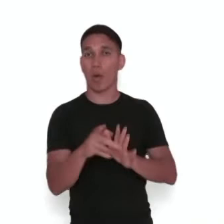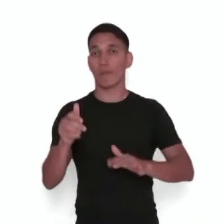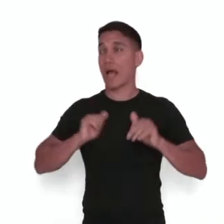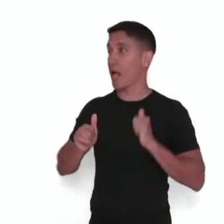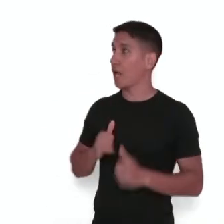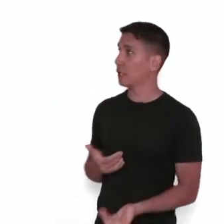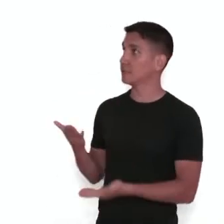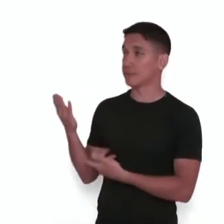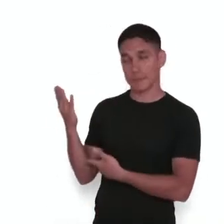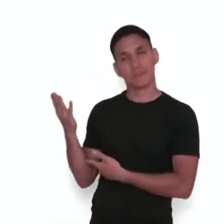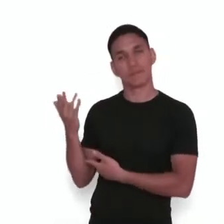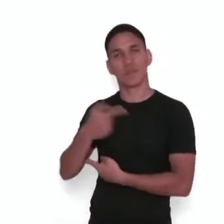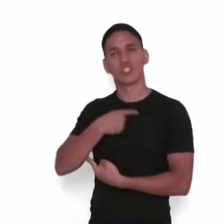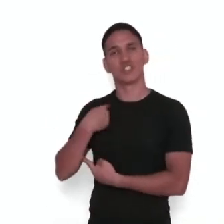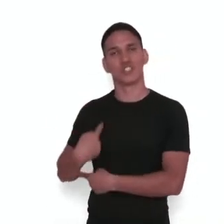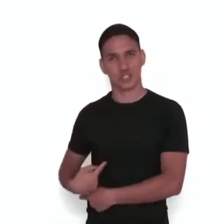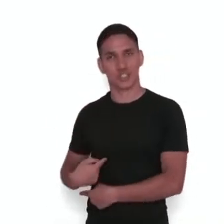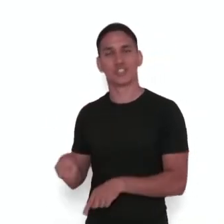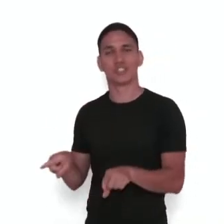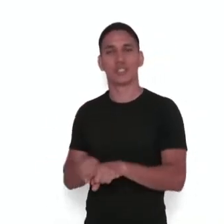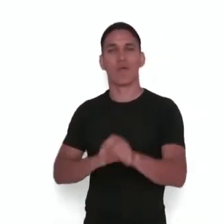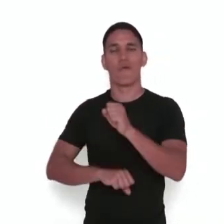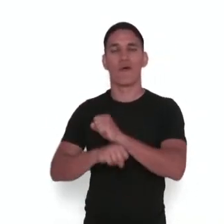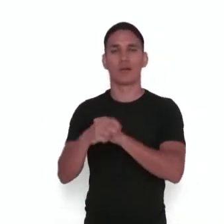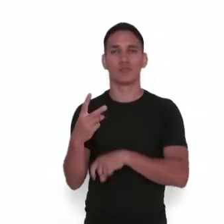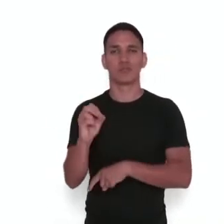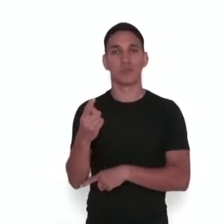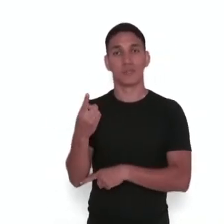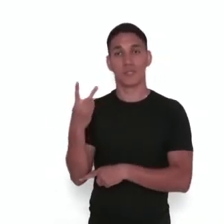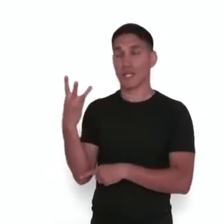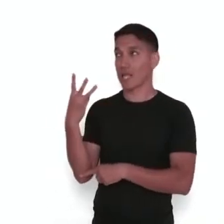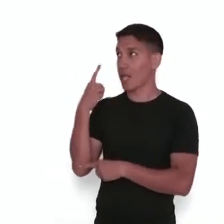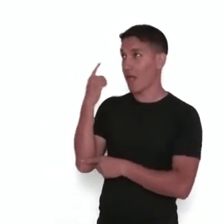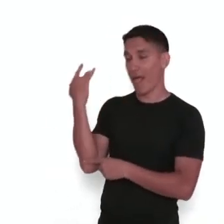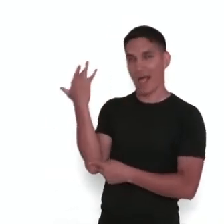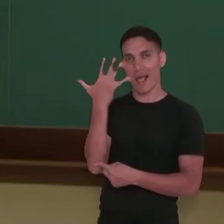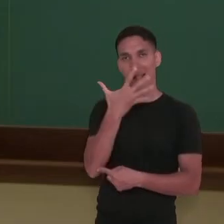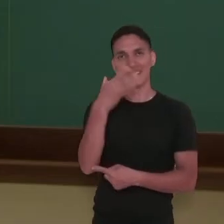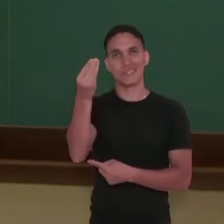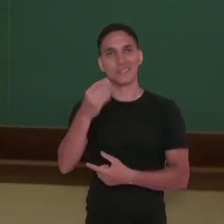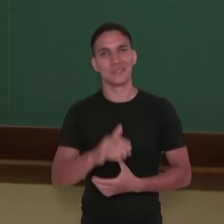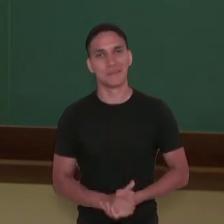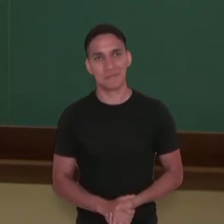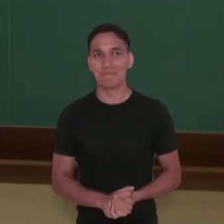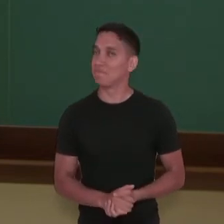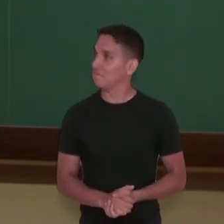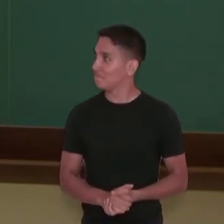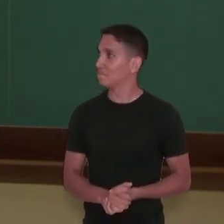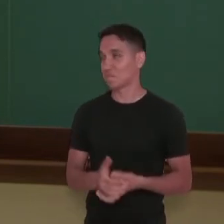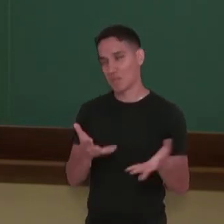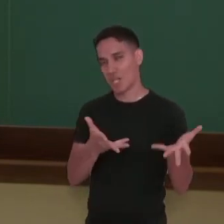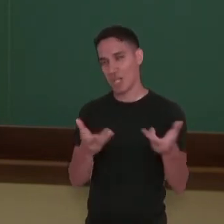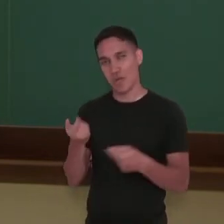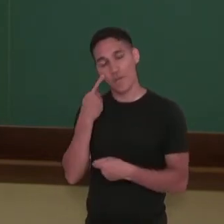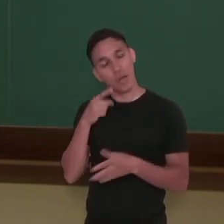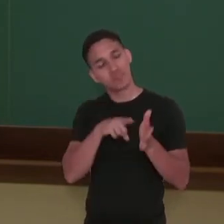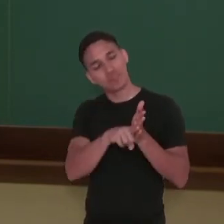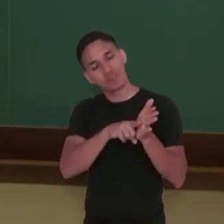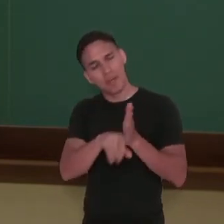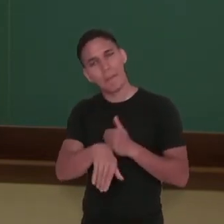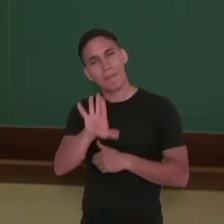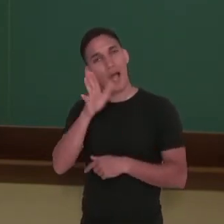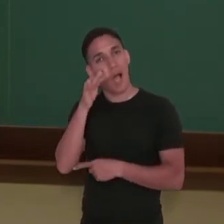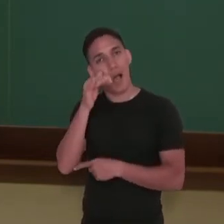província de Yunnan, na China, em 2013. Olha que lindo esta imagem. Fica o convite para buscarem por mais